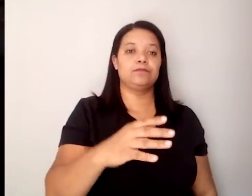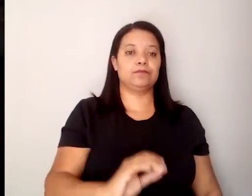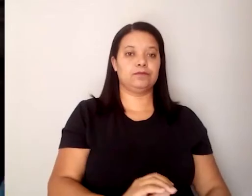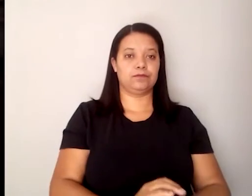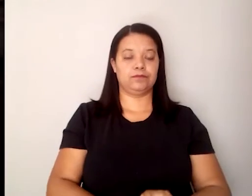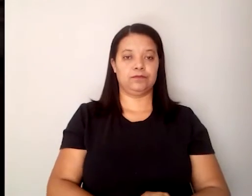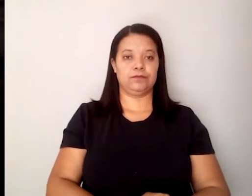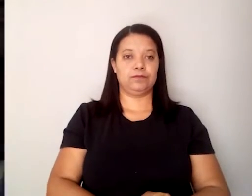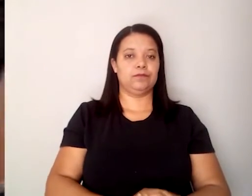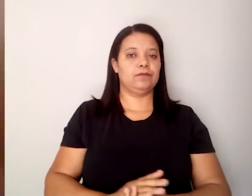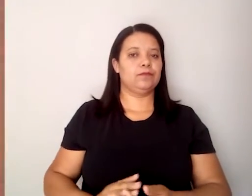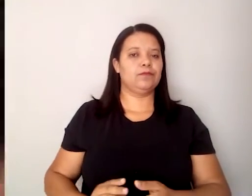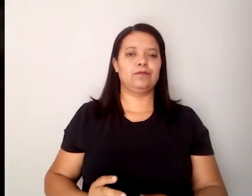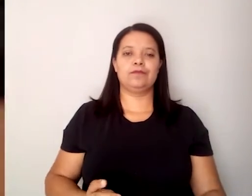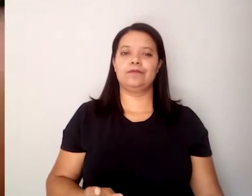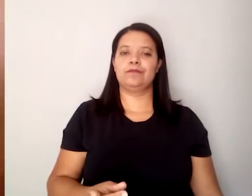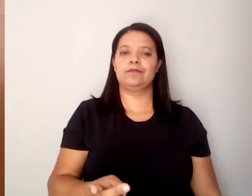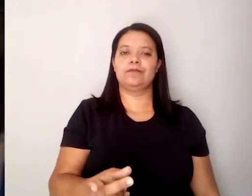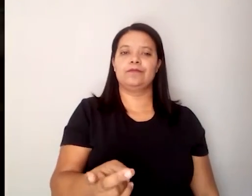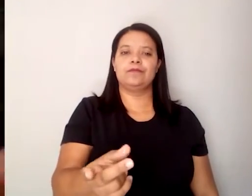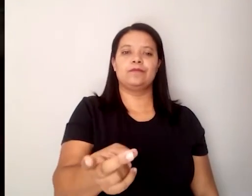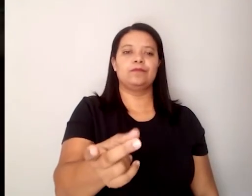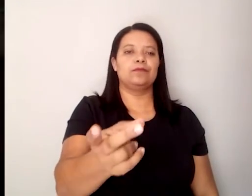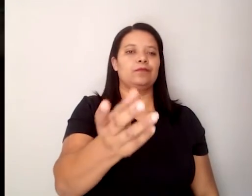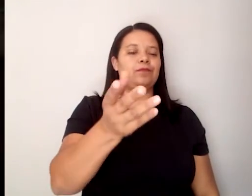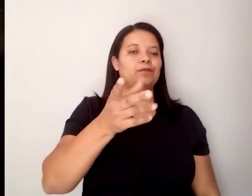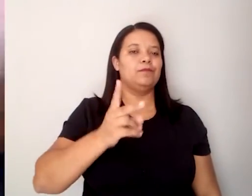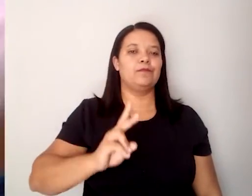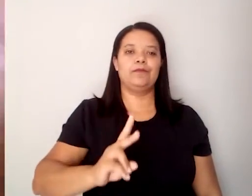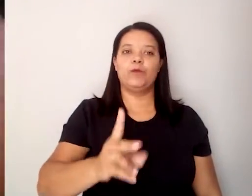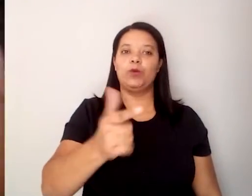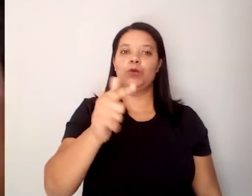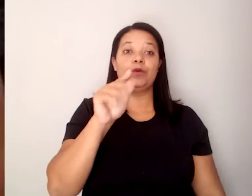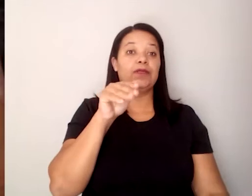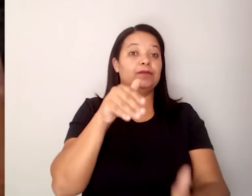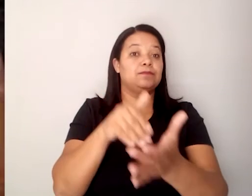assim, infinitamente, é um fio que não tem fim.